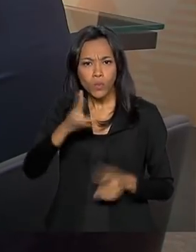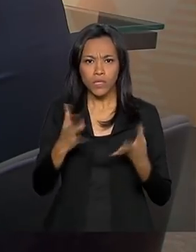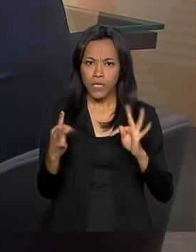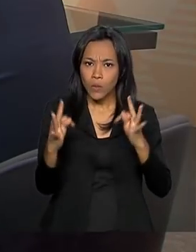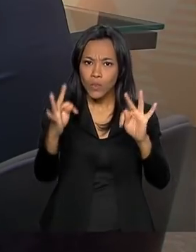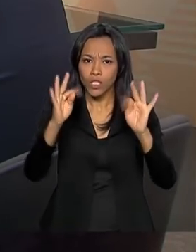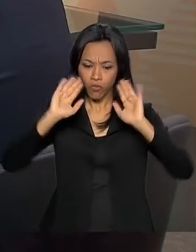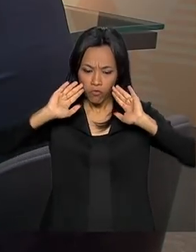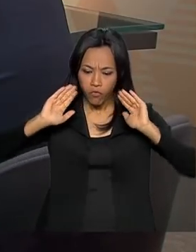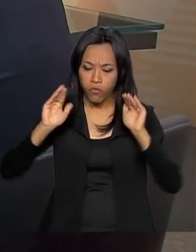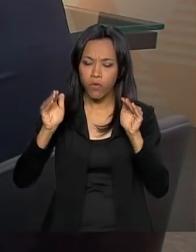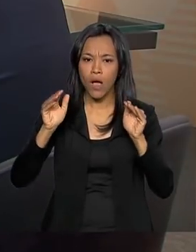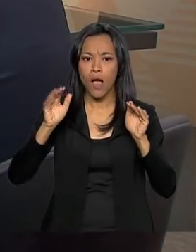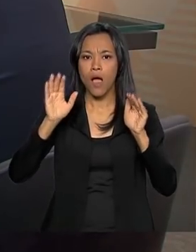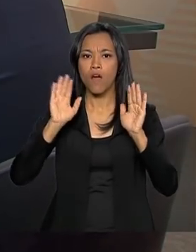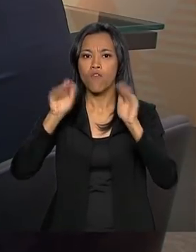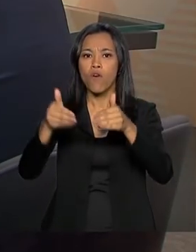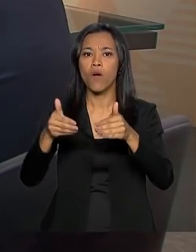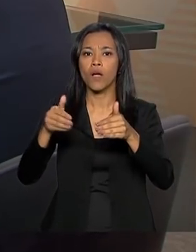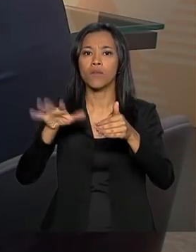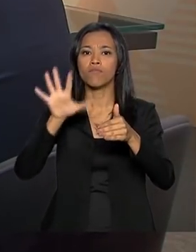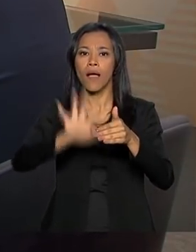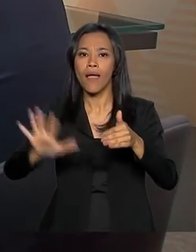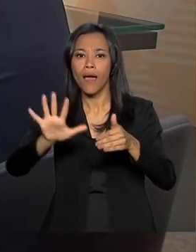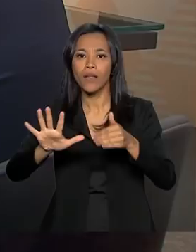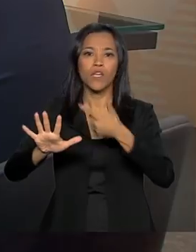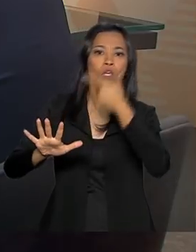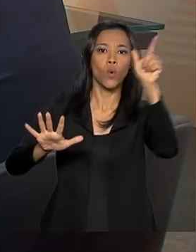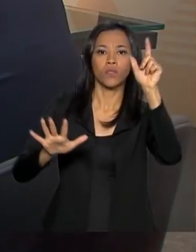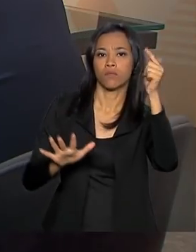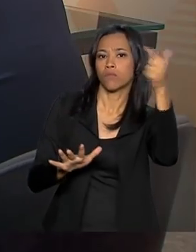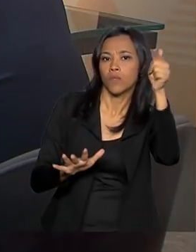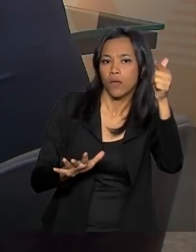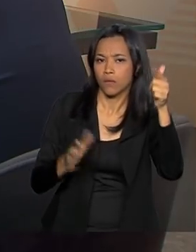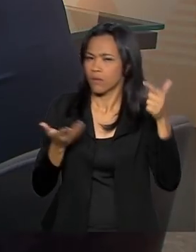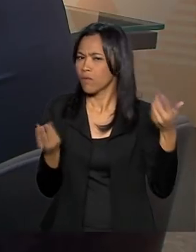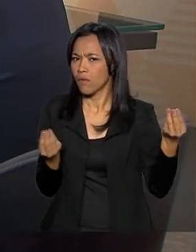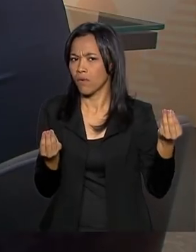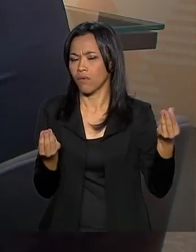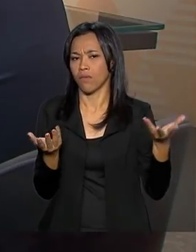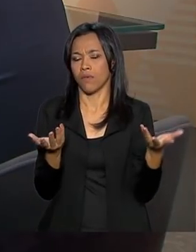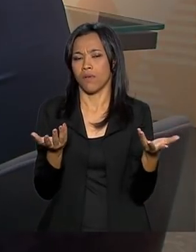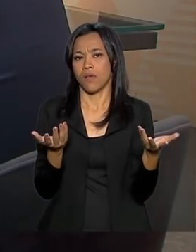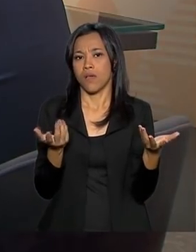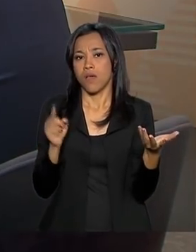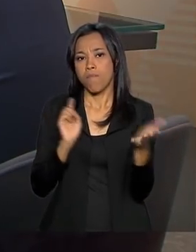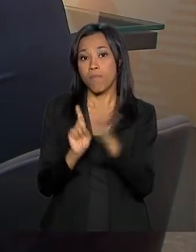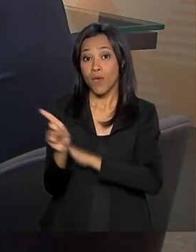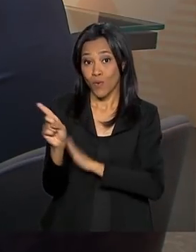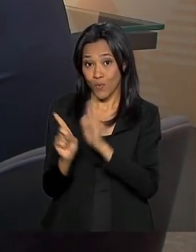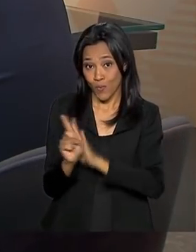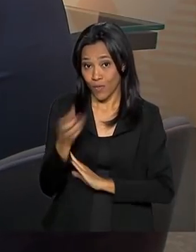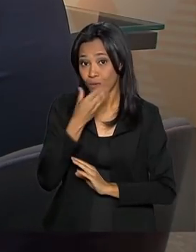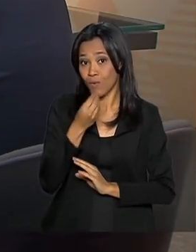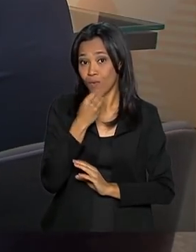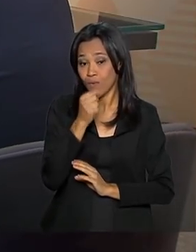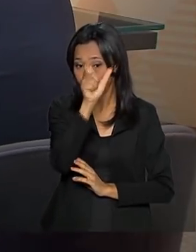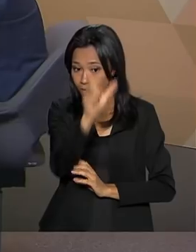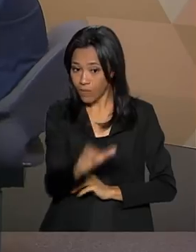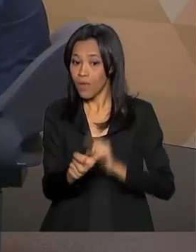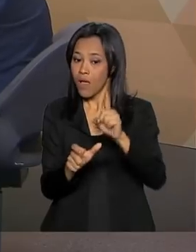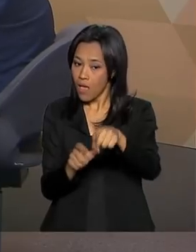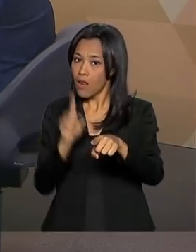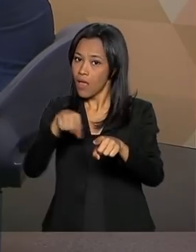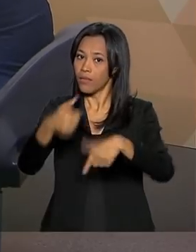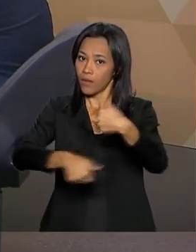concentrada em algumas regiões e em outras não. Isso vai no sentido da pergunta do Rubens José, ele também